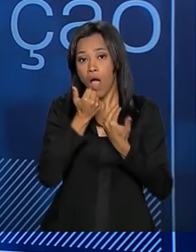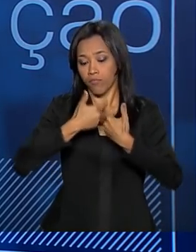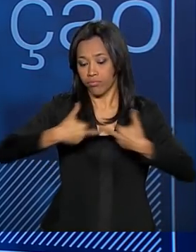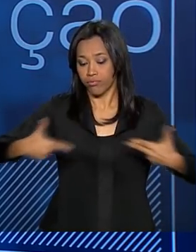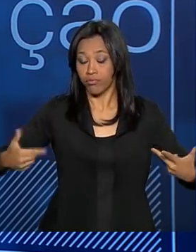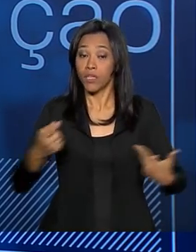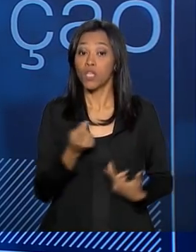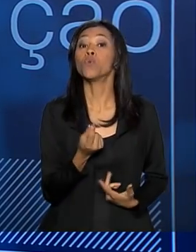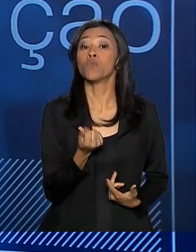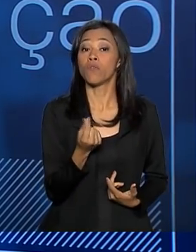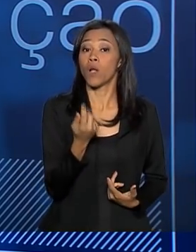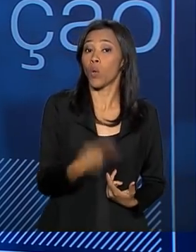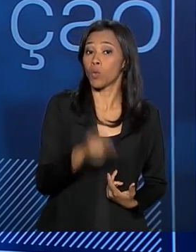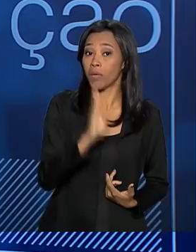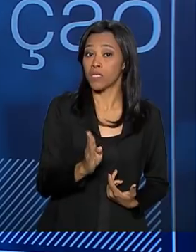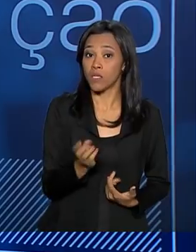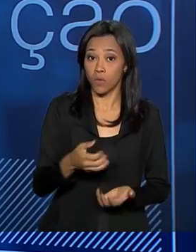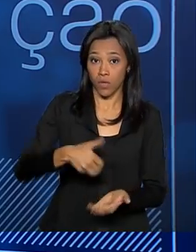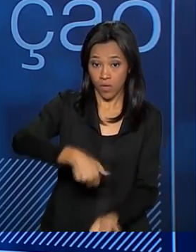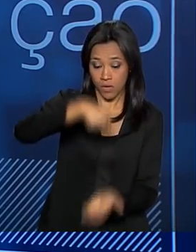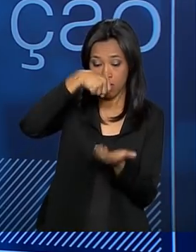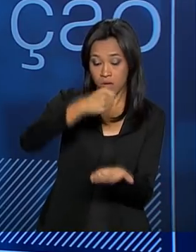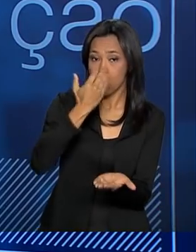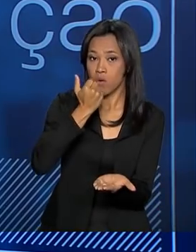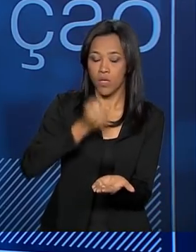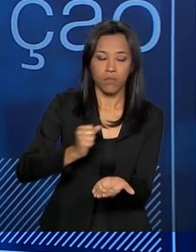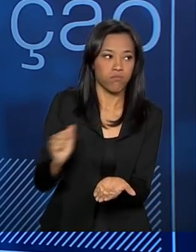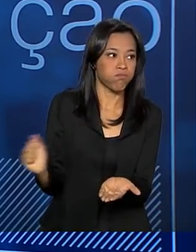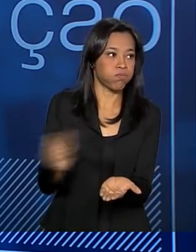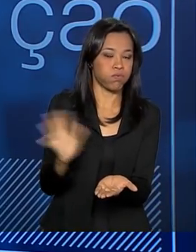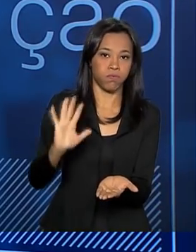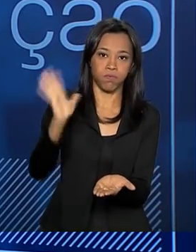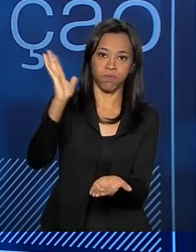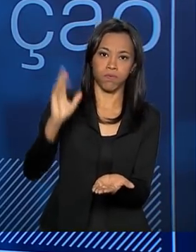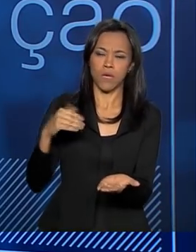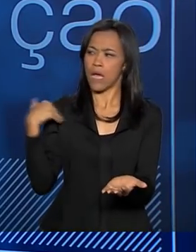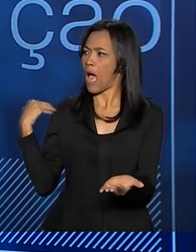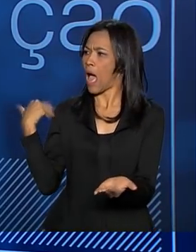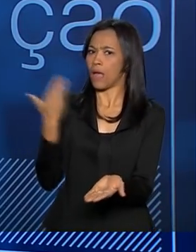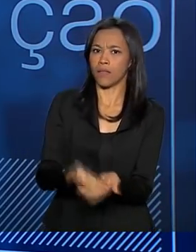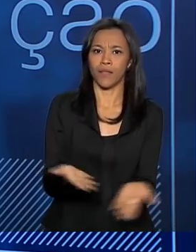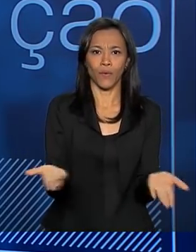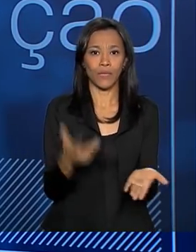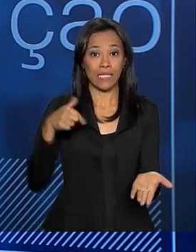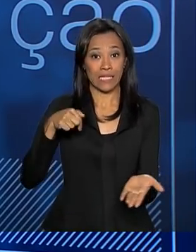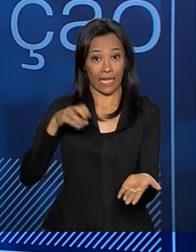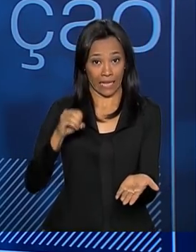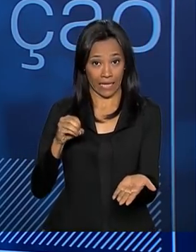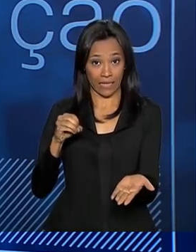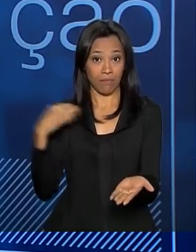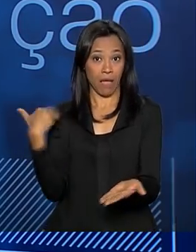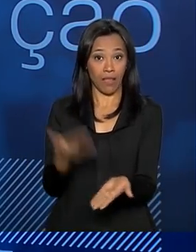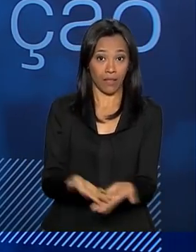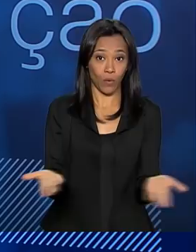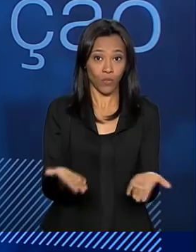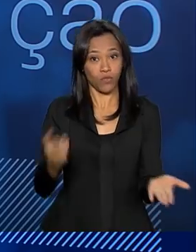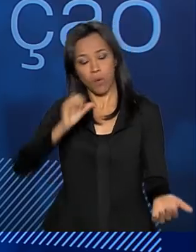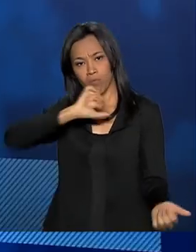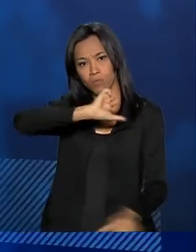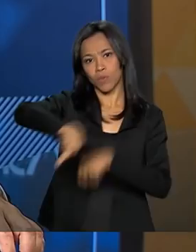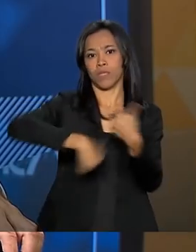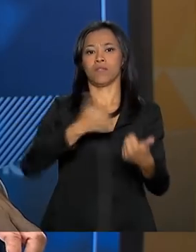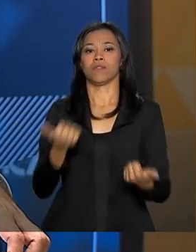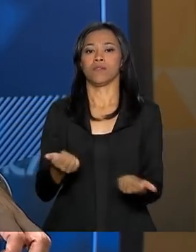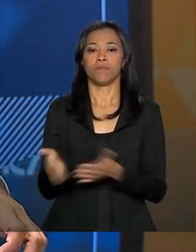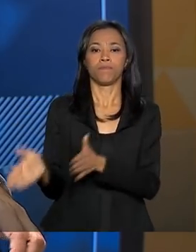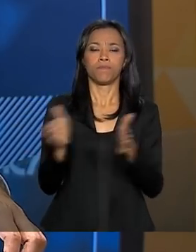básica do cidadão brasileiro era muito alto. Então, o que fizemos de 70 para cá foi uma revolução no campo. E a